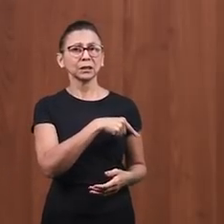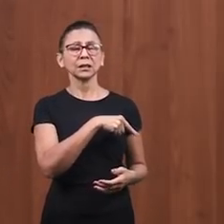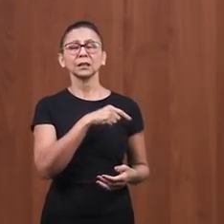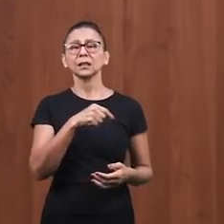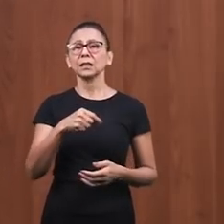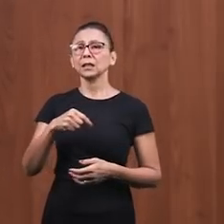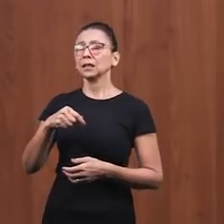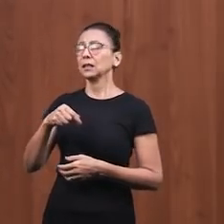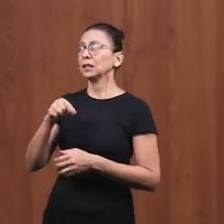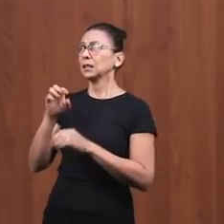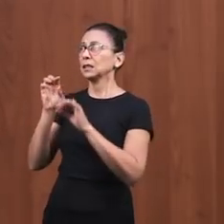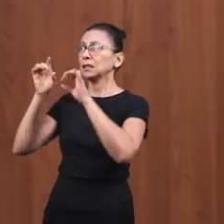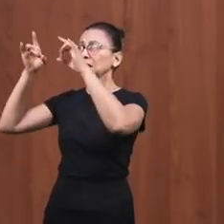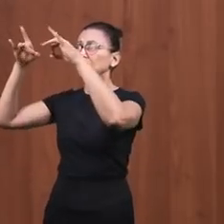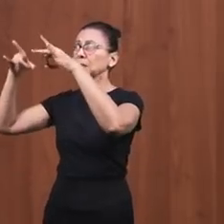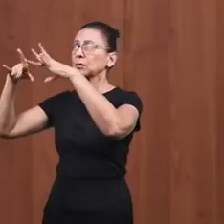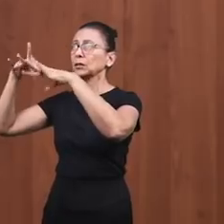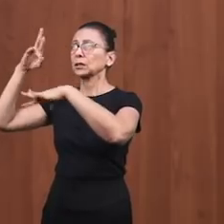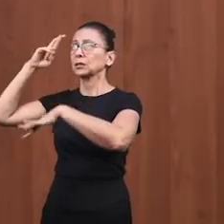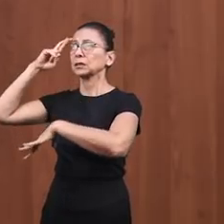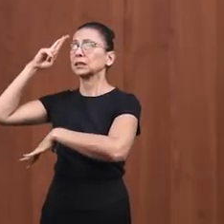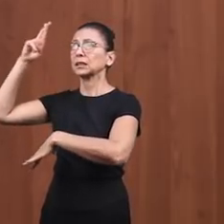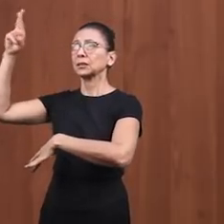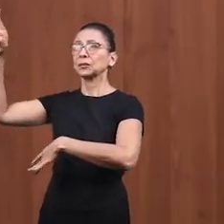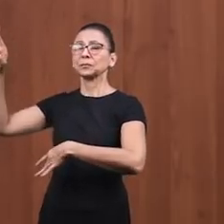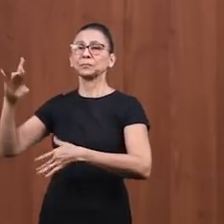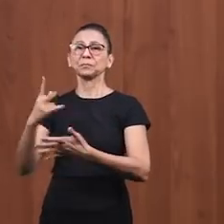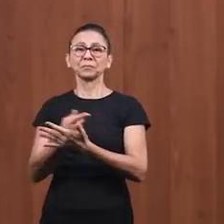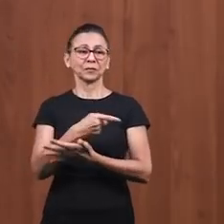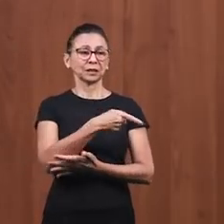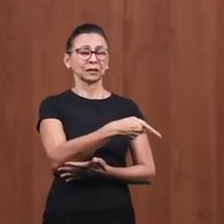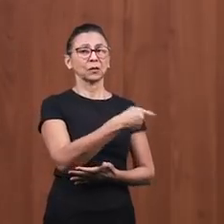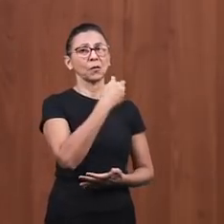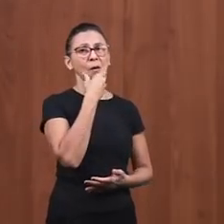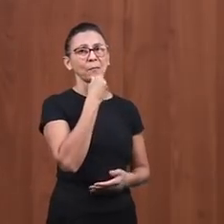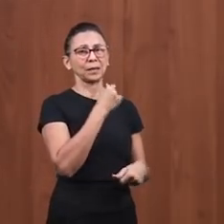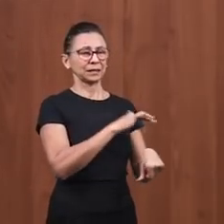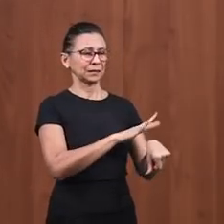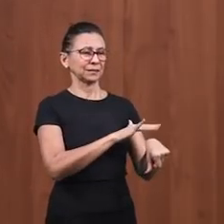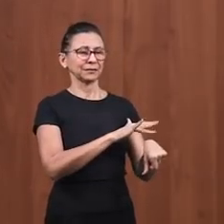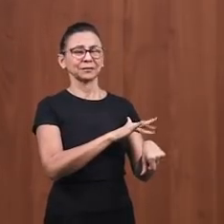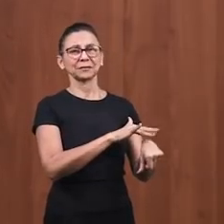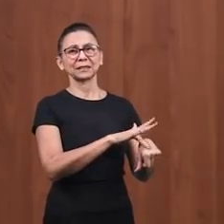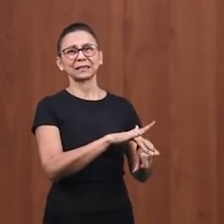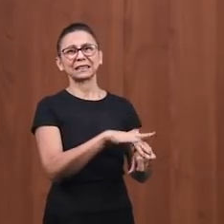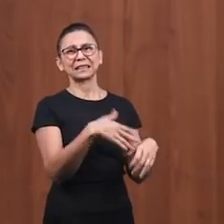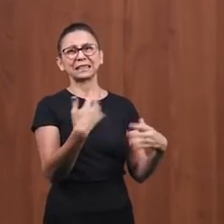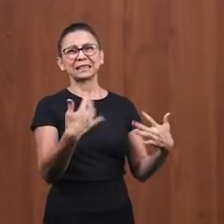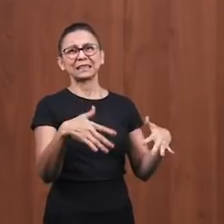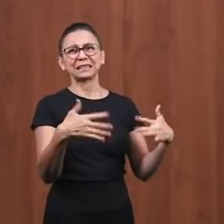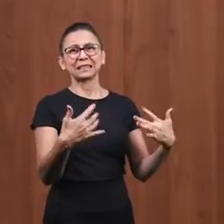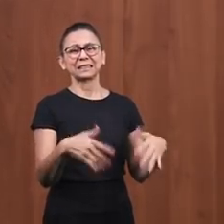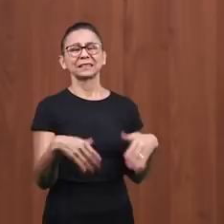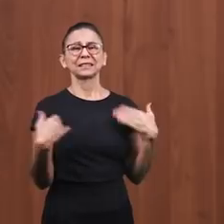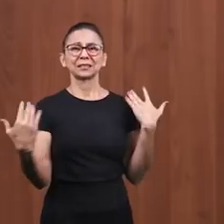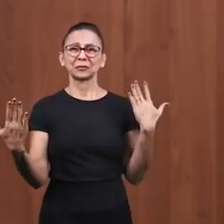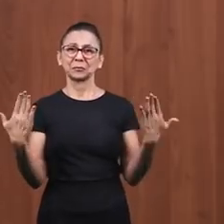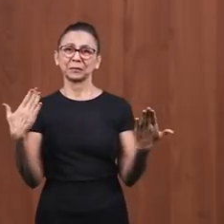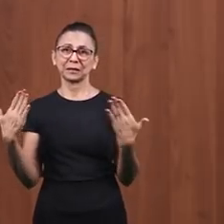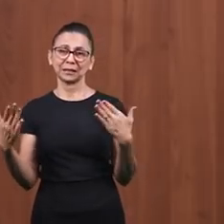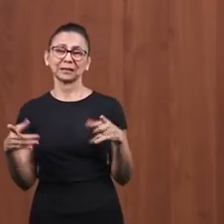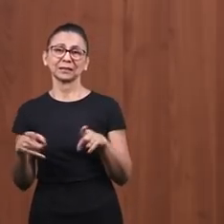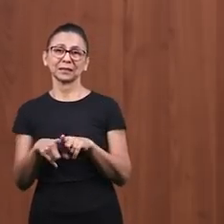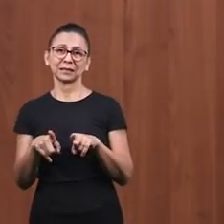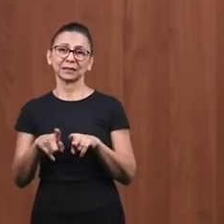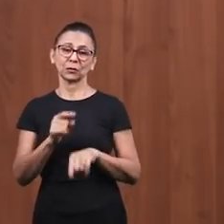afasta do Senhor. O que aconteceu com aquele homem? Ele foi ferido, foi machucado. Assim é o coração